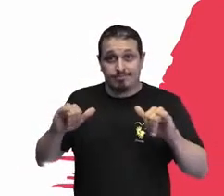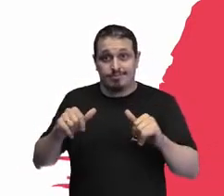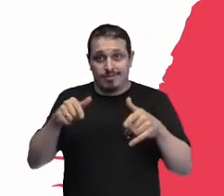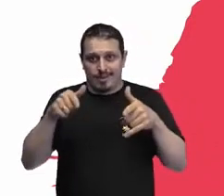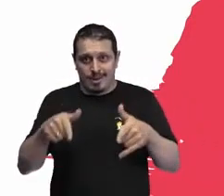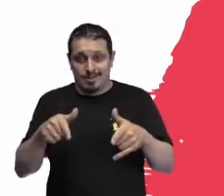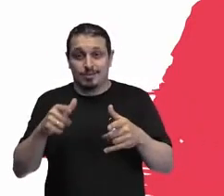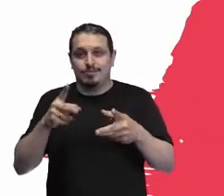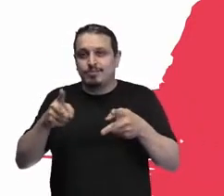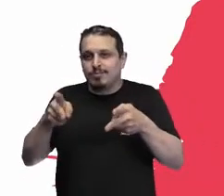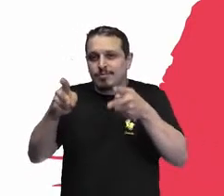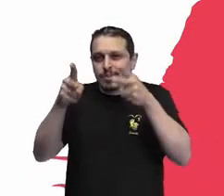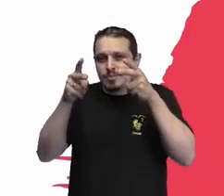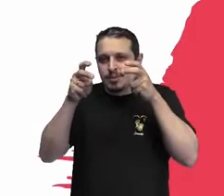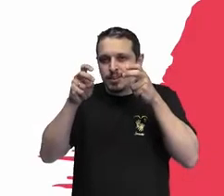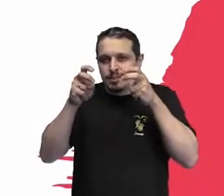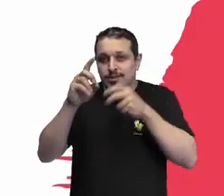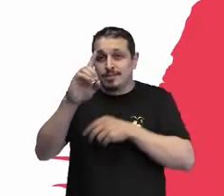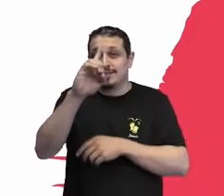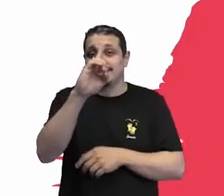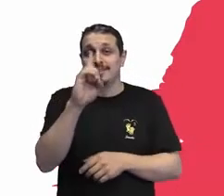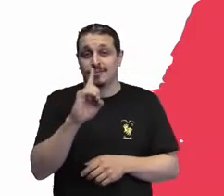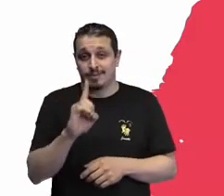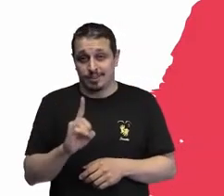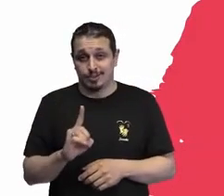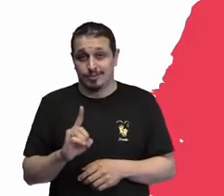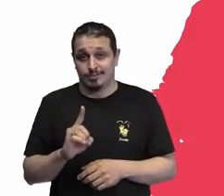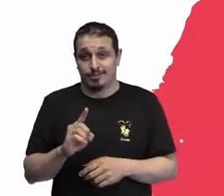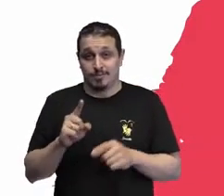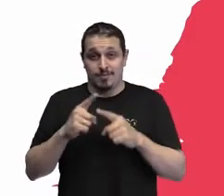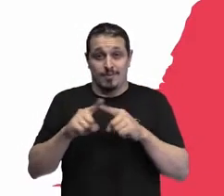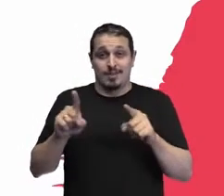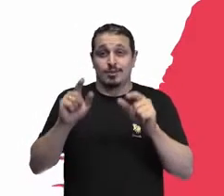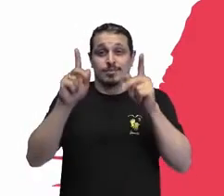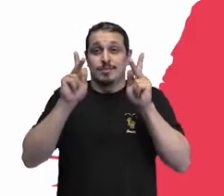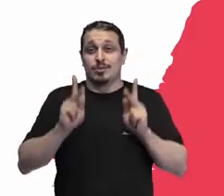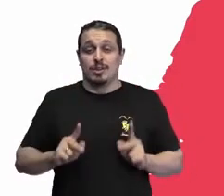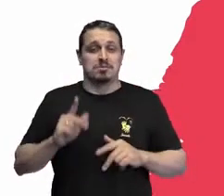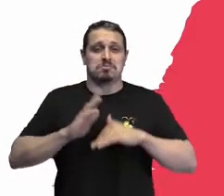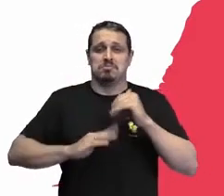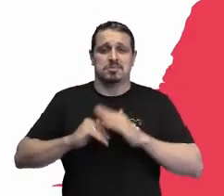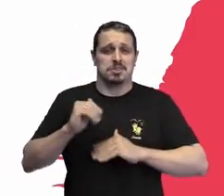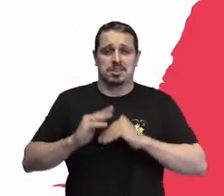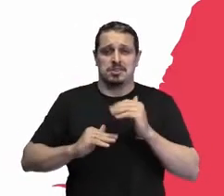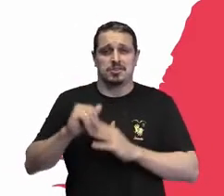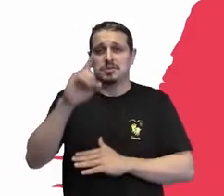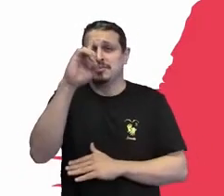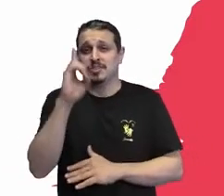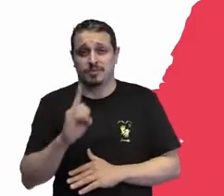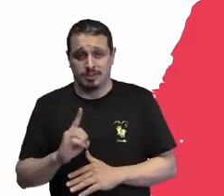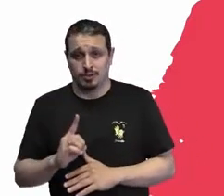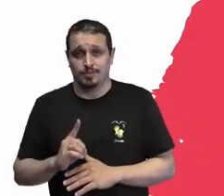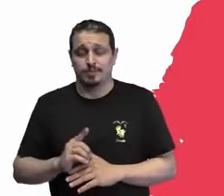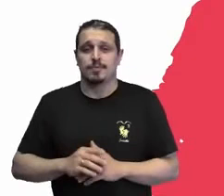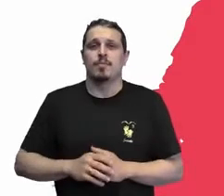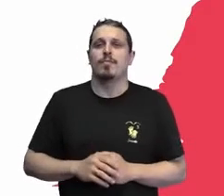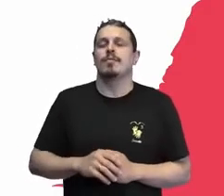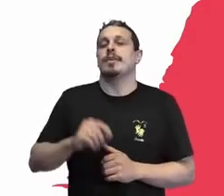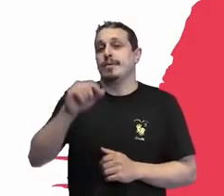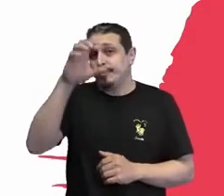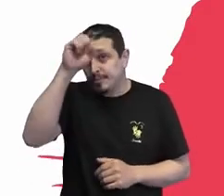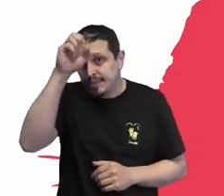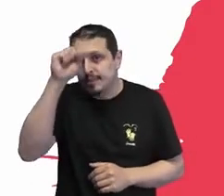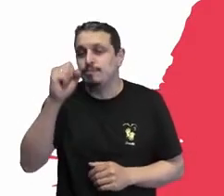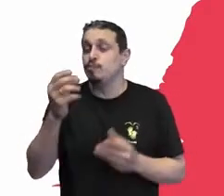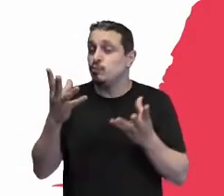bom, é um direito, mas as pessoas não exercem o direito. E por que será? E aí a gente foi aprendendo, por isso que são tantos anos, né,